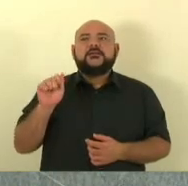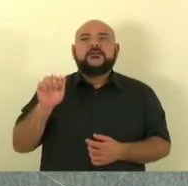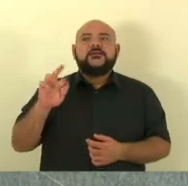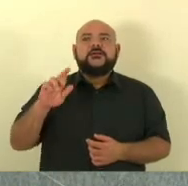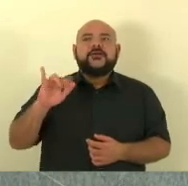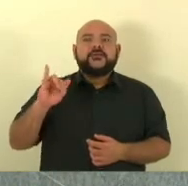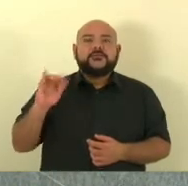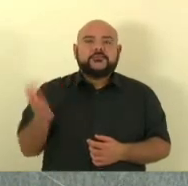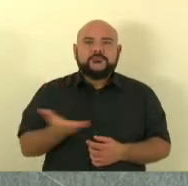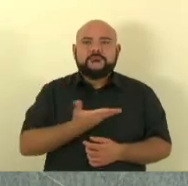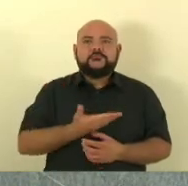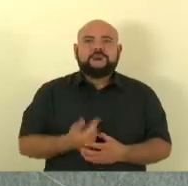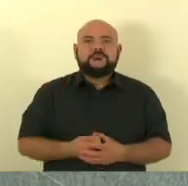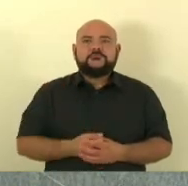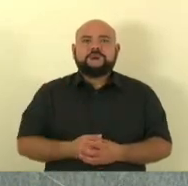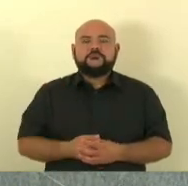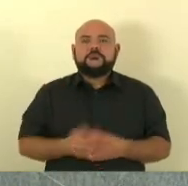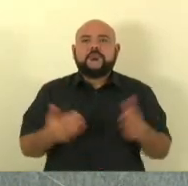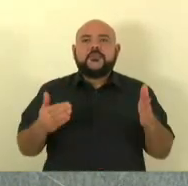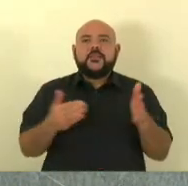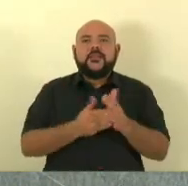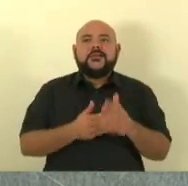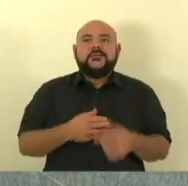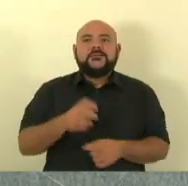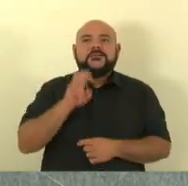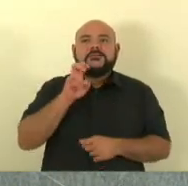Deputado Calegari, vossa aliança, tem até cinco minutos.